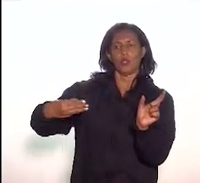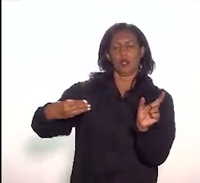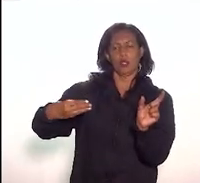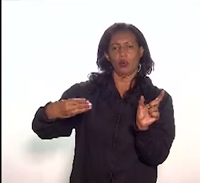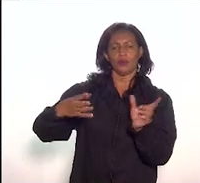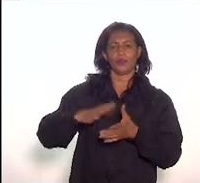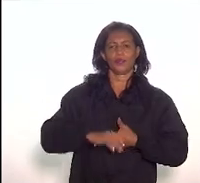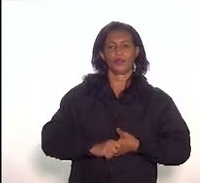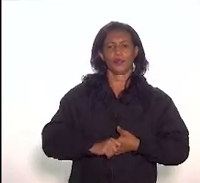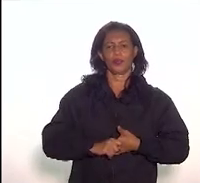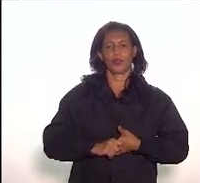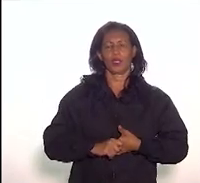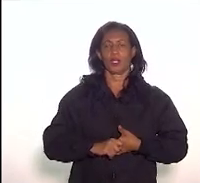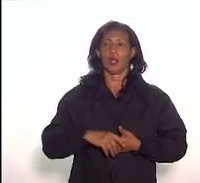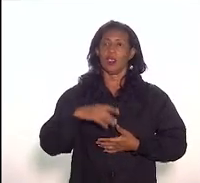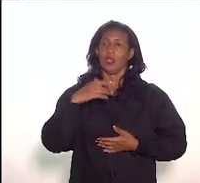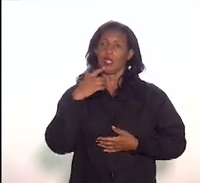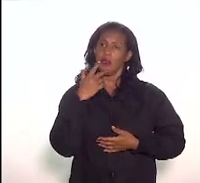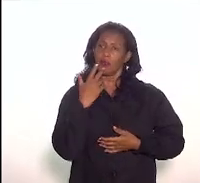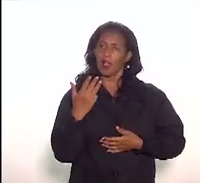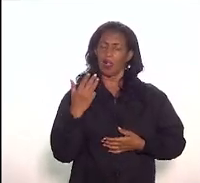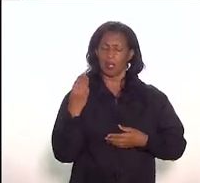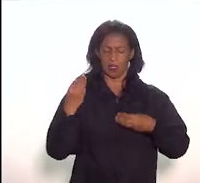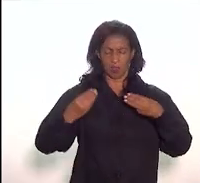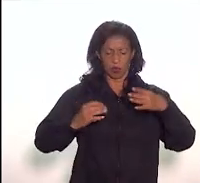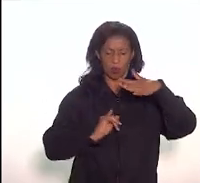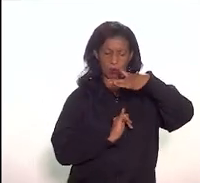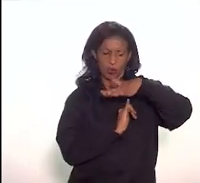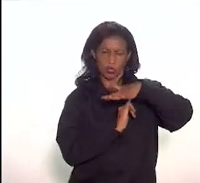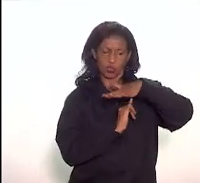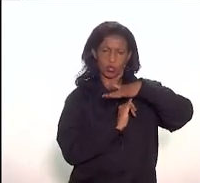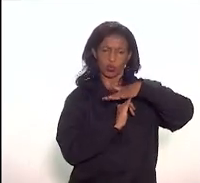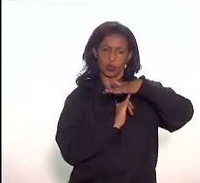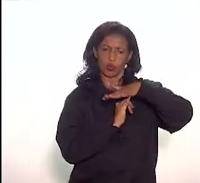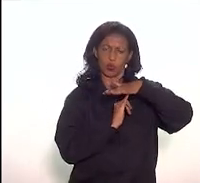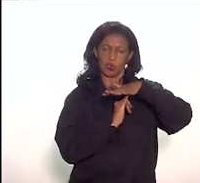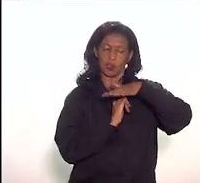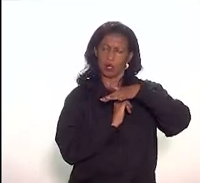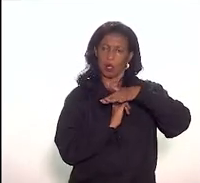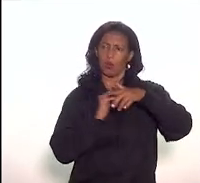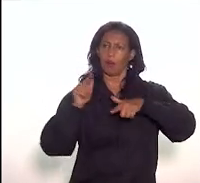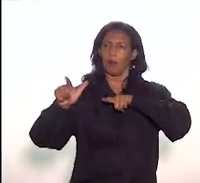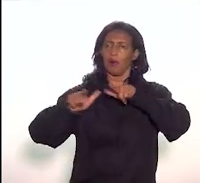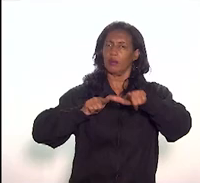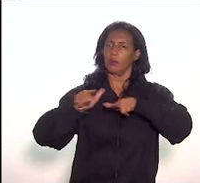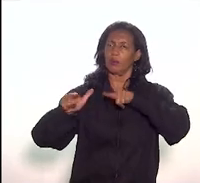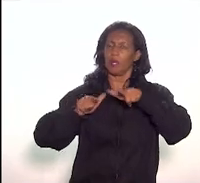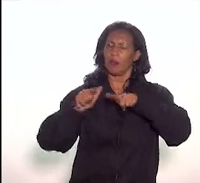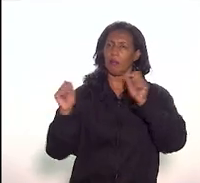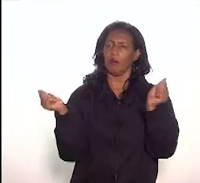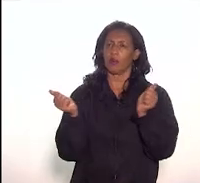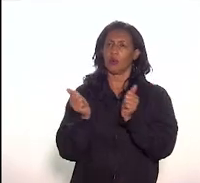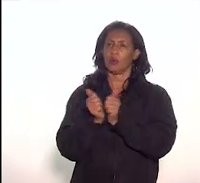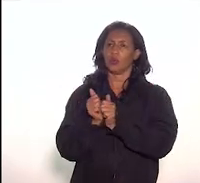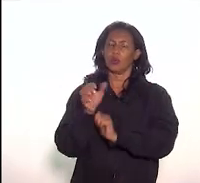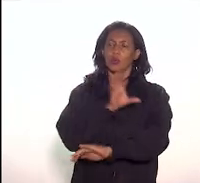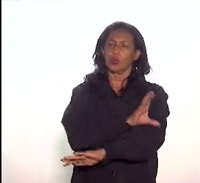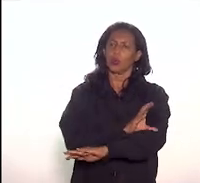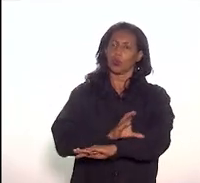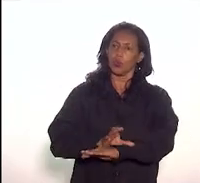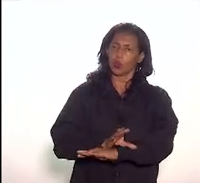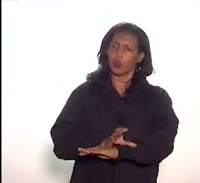consideram-se como museus as instituições e os processos museológicos voltados para o trabalho com patrimônio cultural e território,